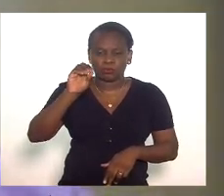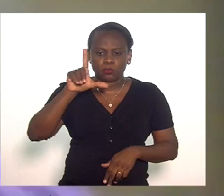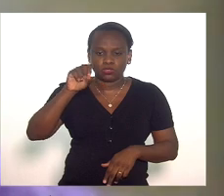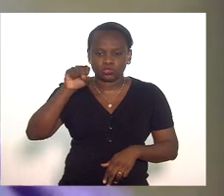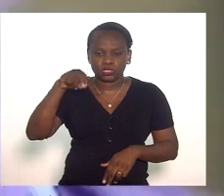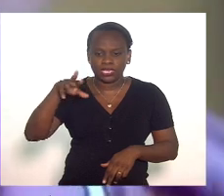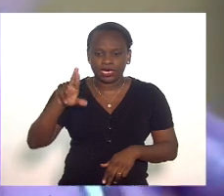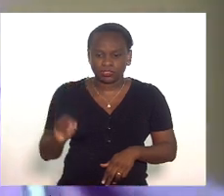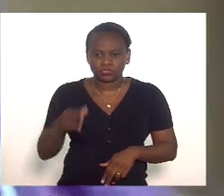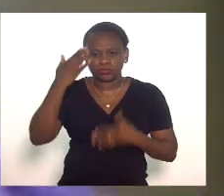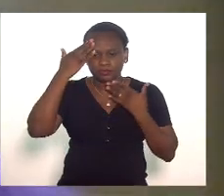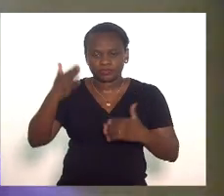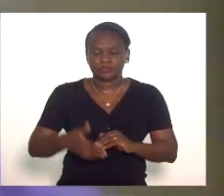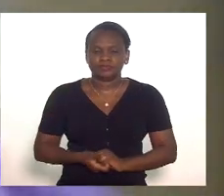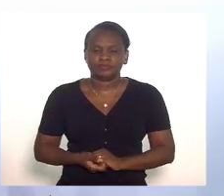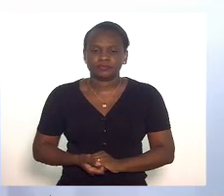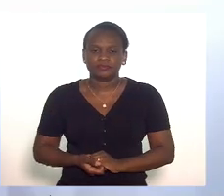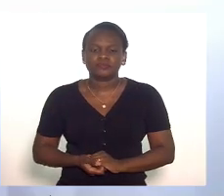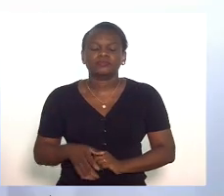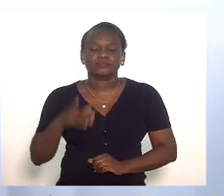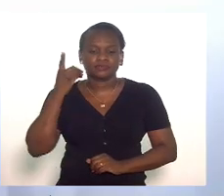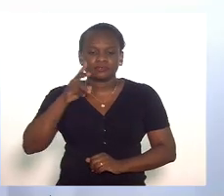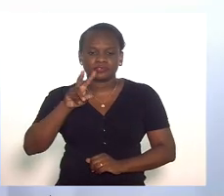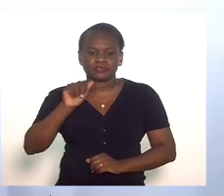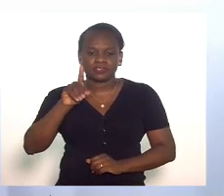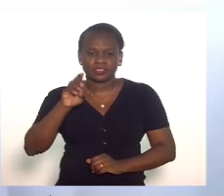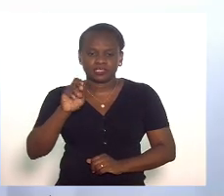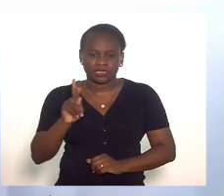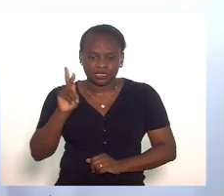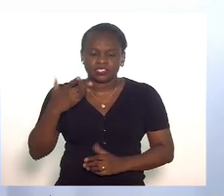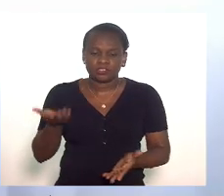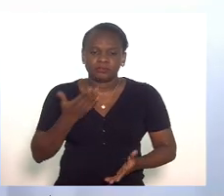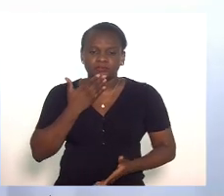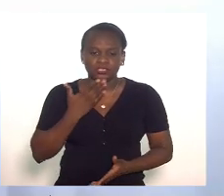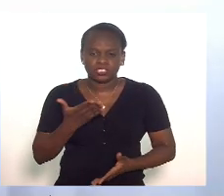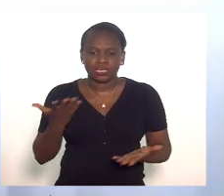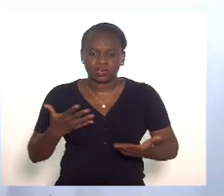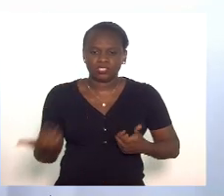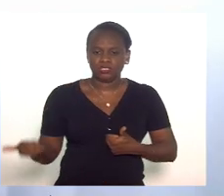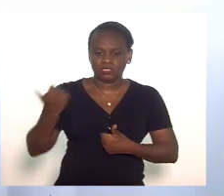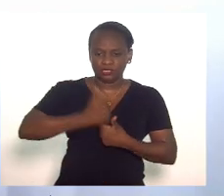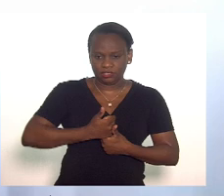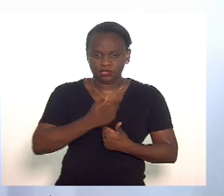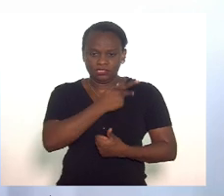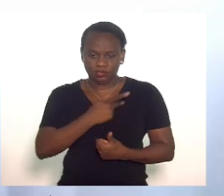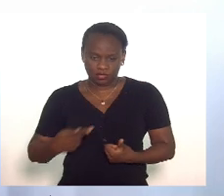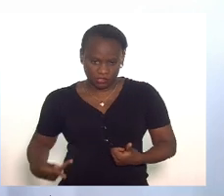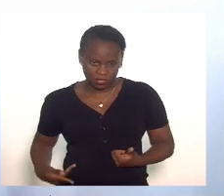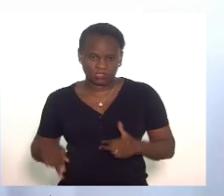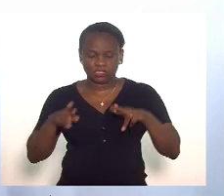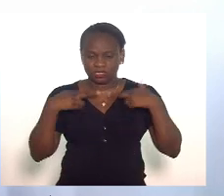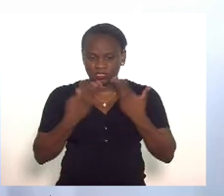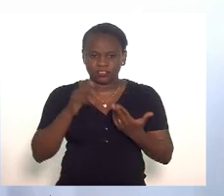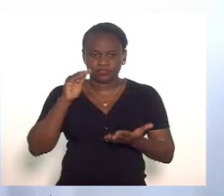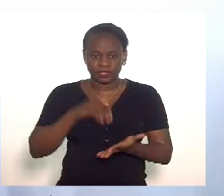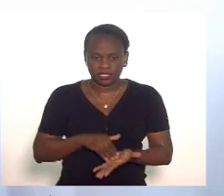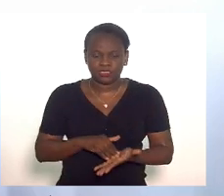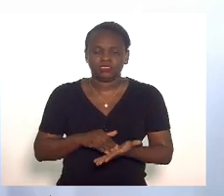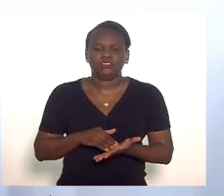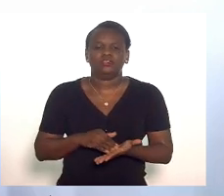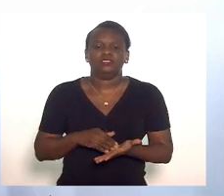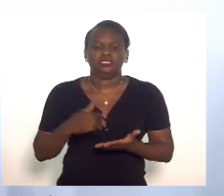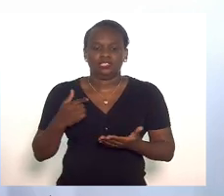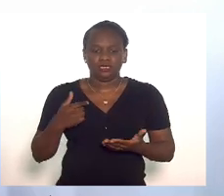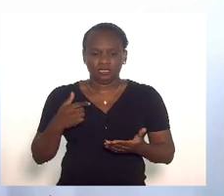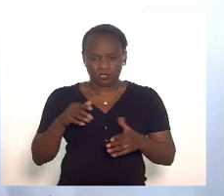obrigado deputado Valdeck peço então a vossa excelência que assuma a presidência do expediente final e